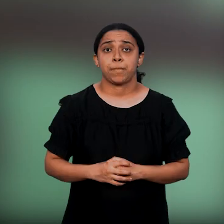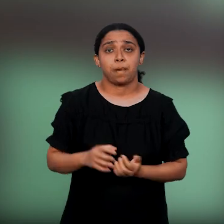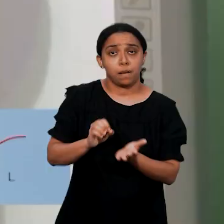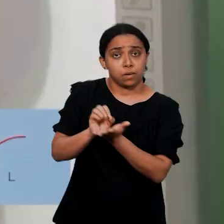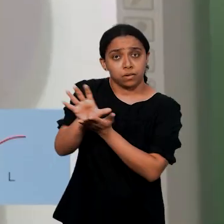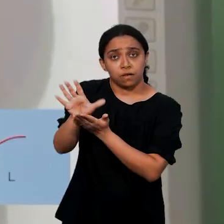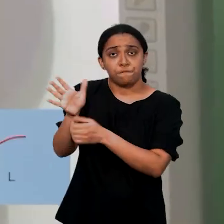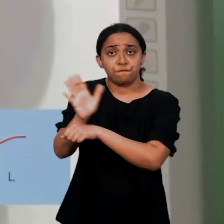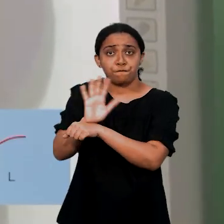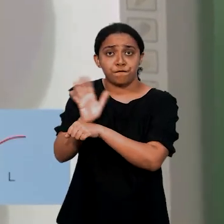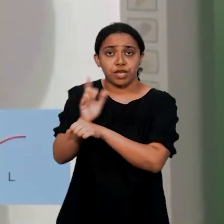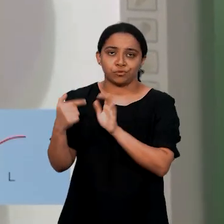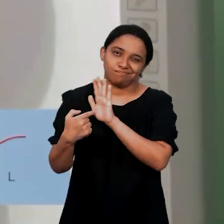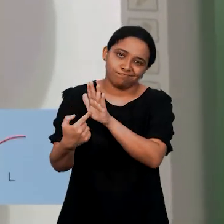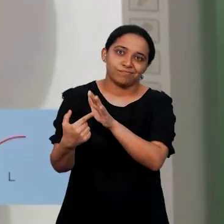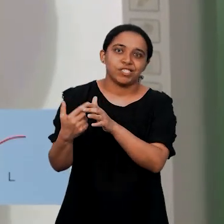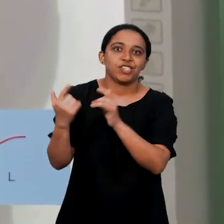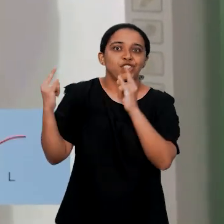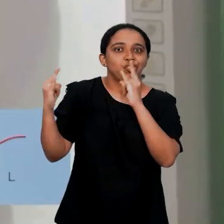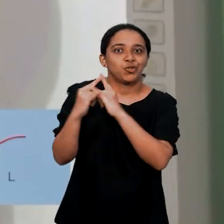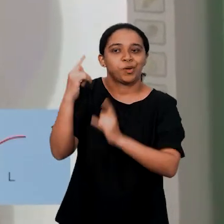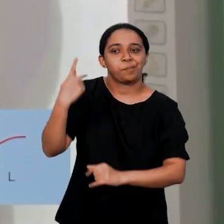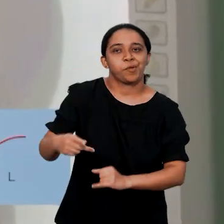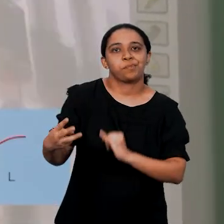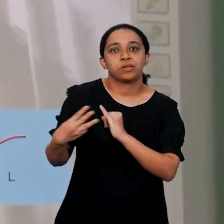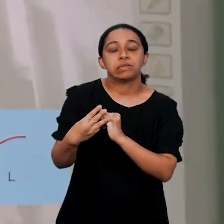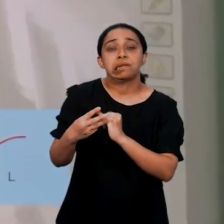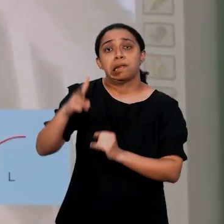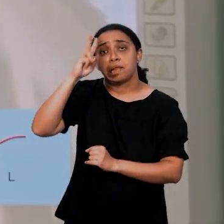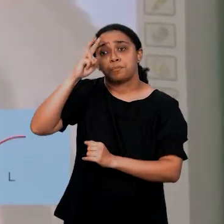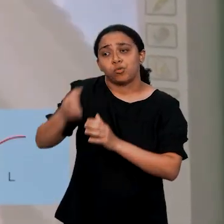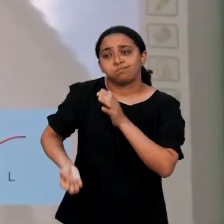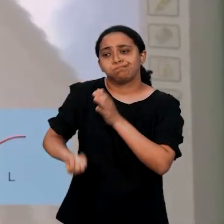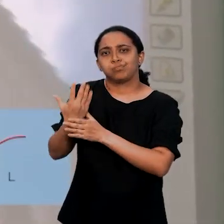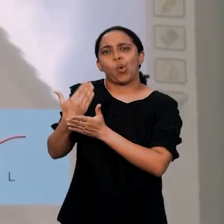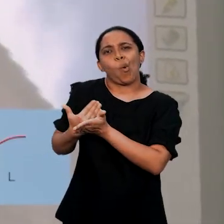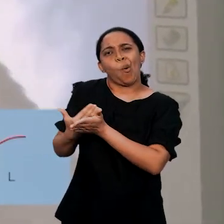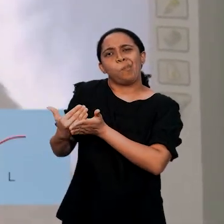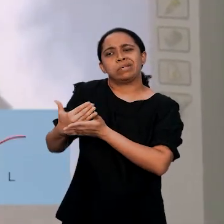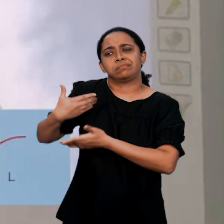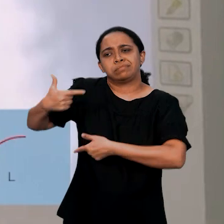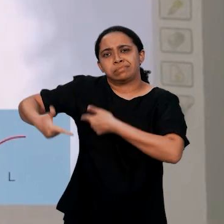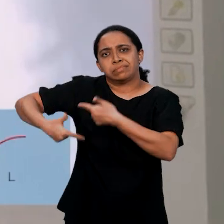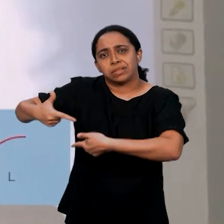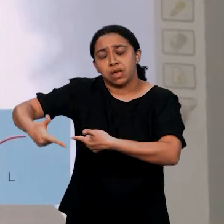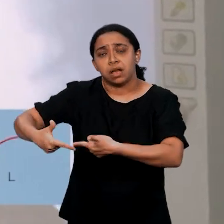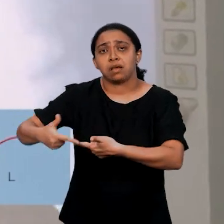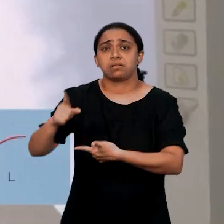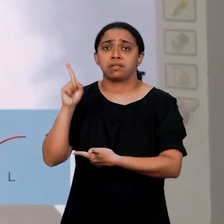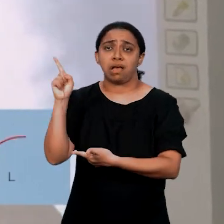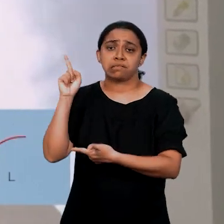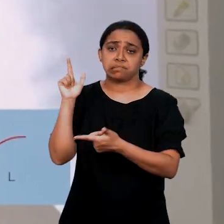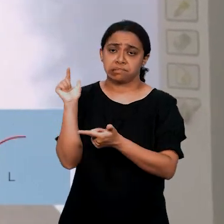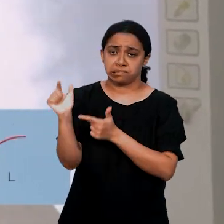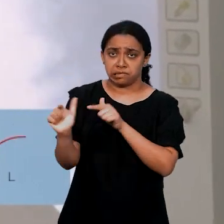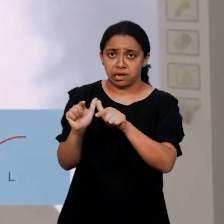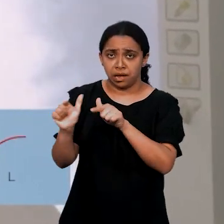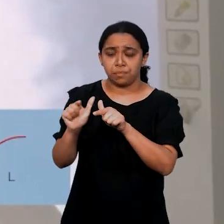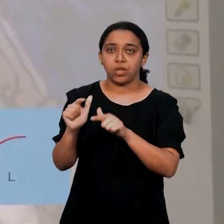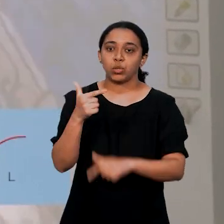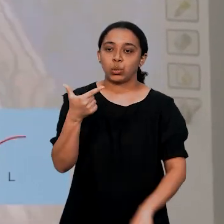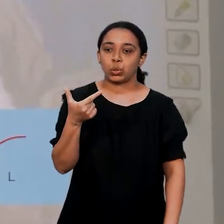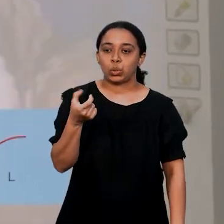A projeção do vídeo institucional relembrou o processo de instalação do campus desde o